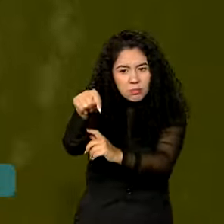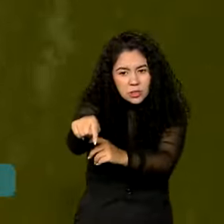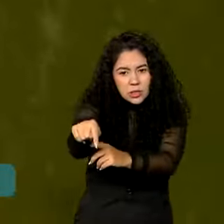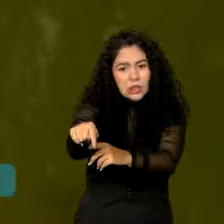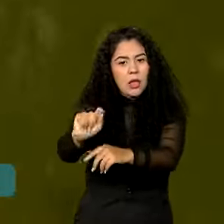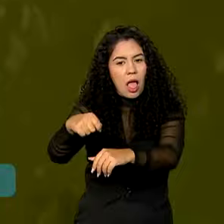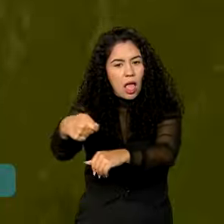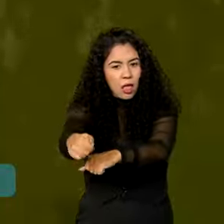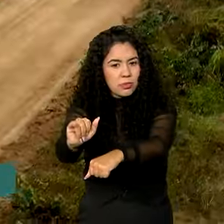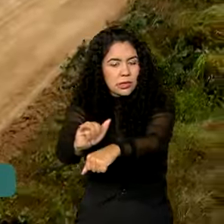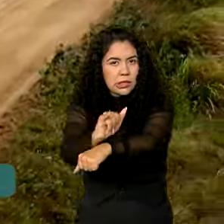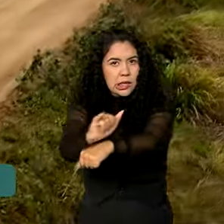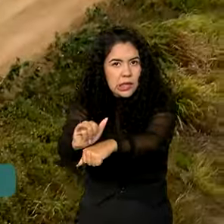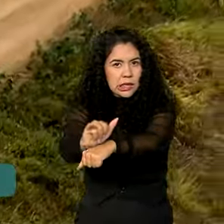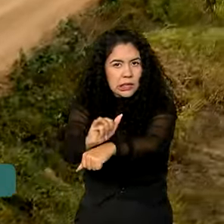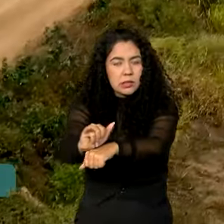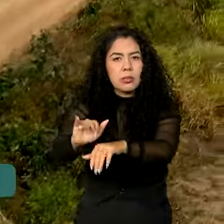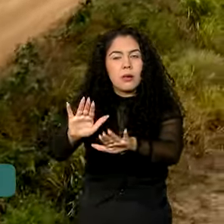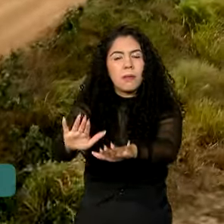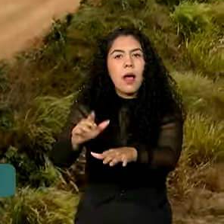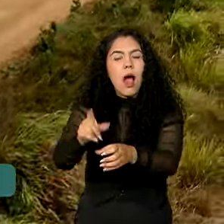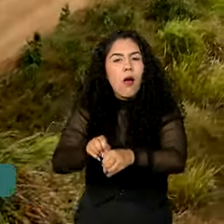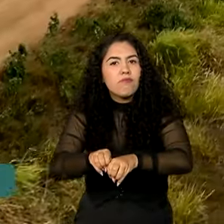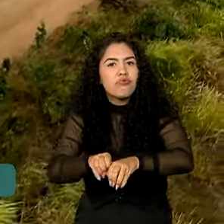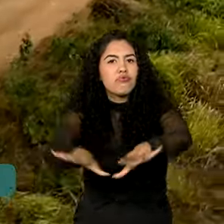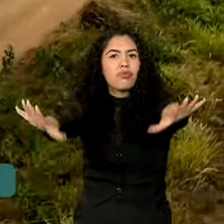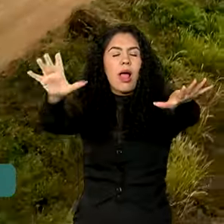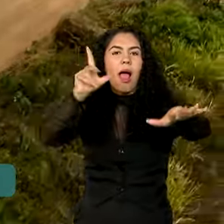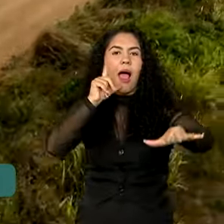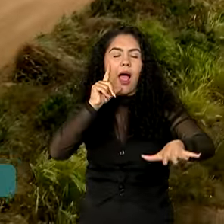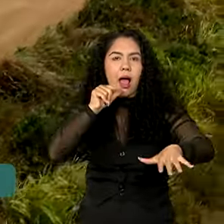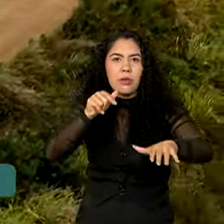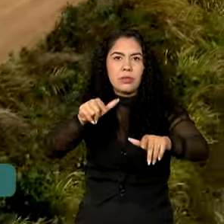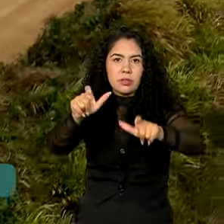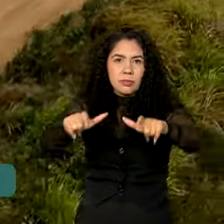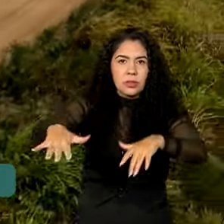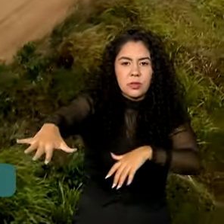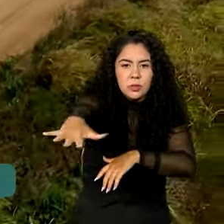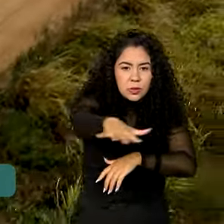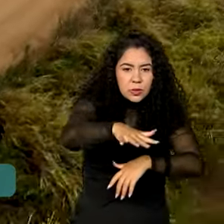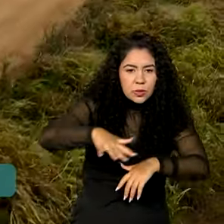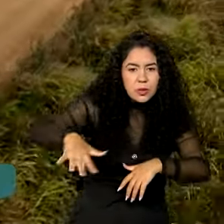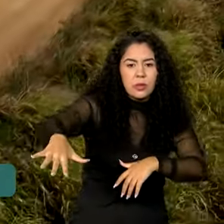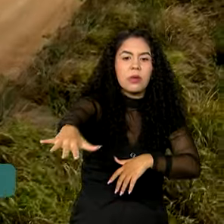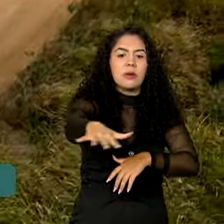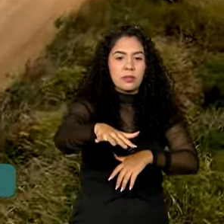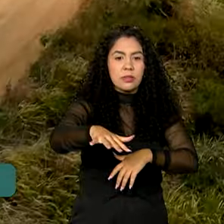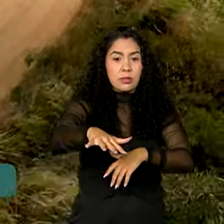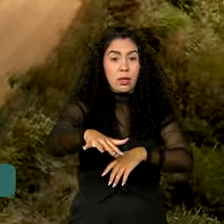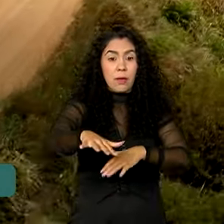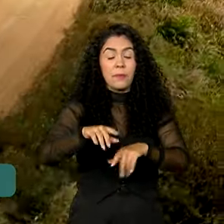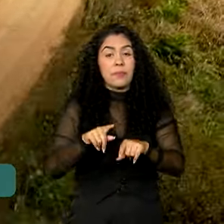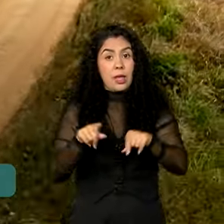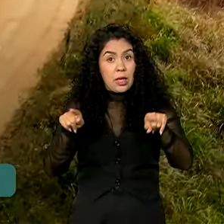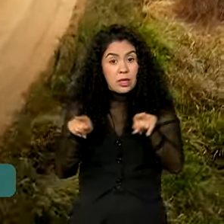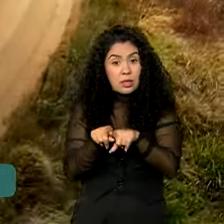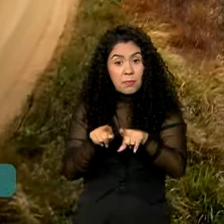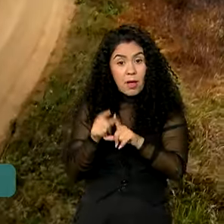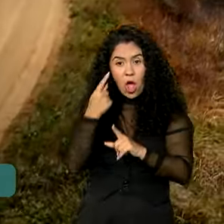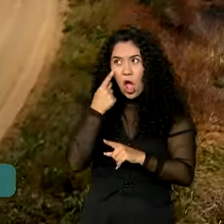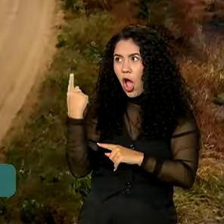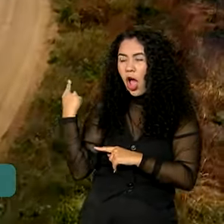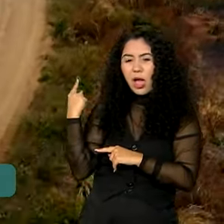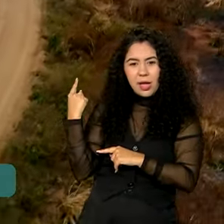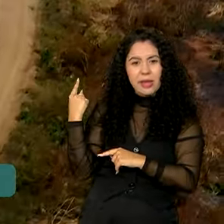estratégico para abastecimento da população da região do estado da Paraíba. E desse reservatório, ela